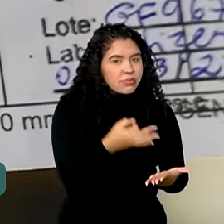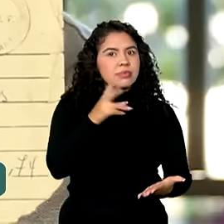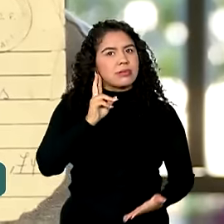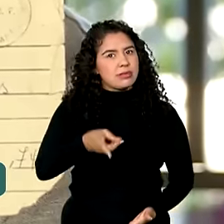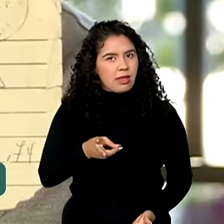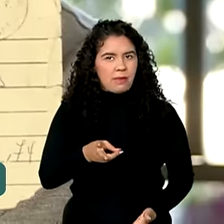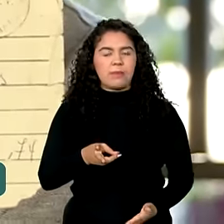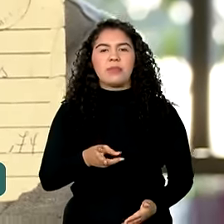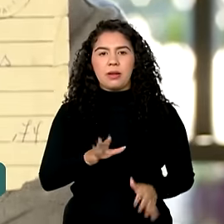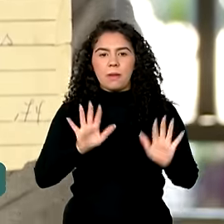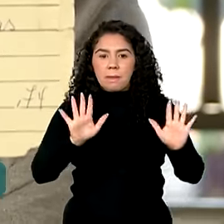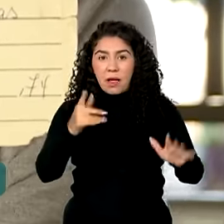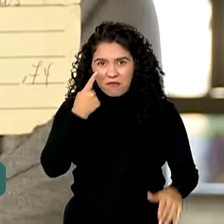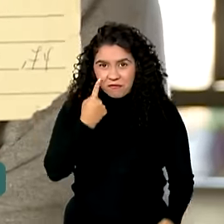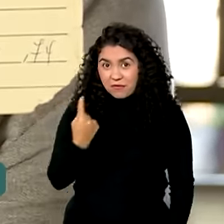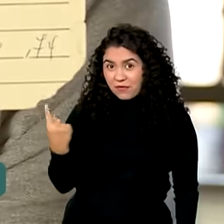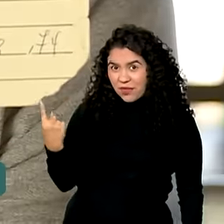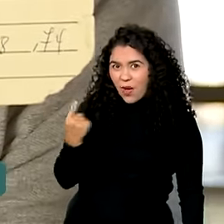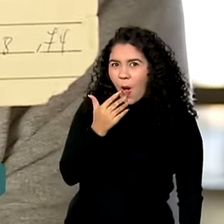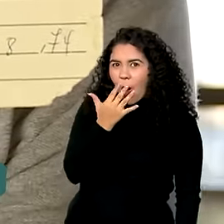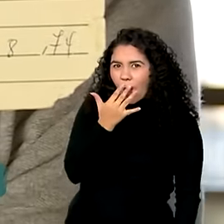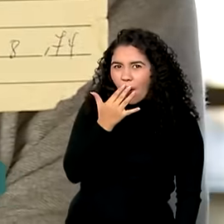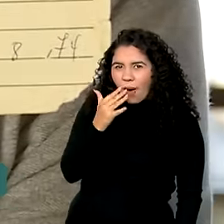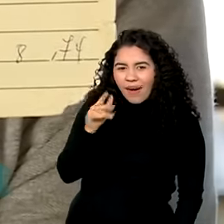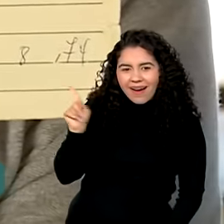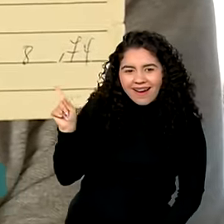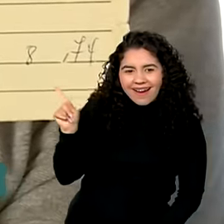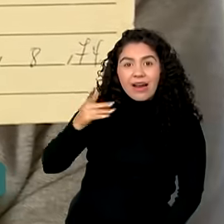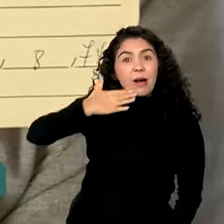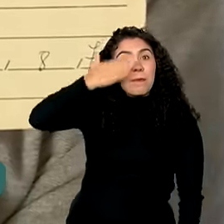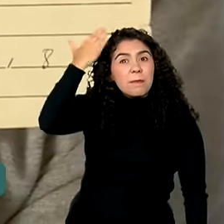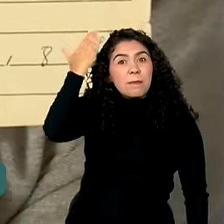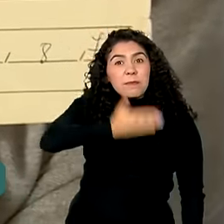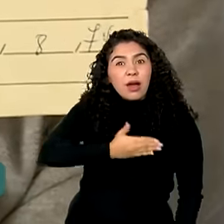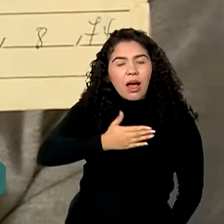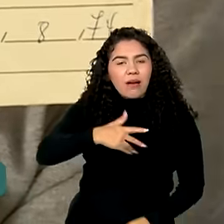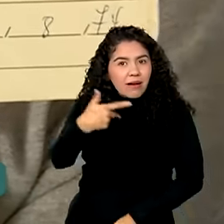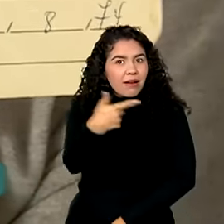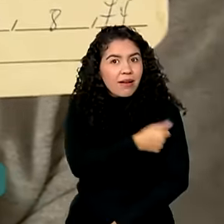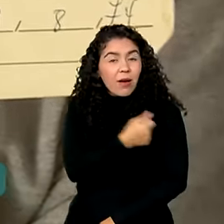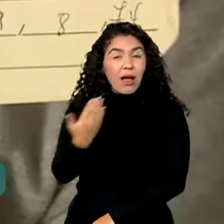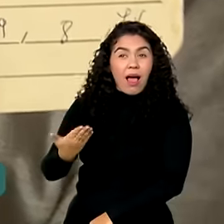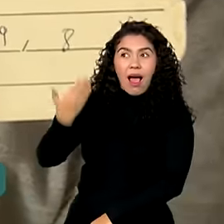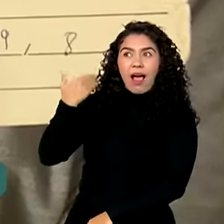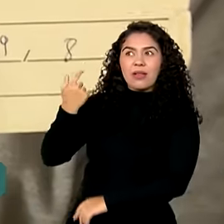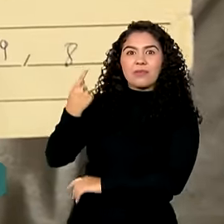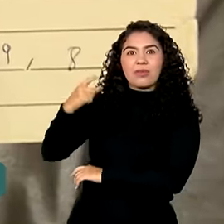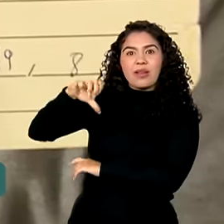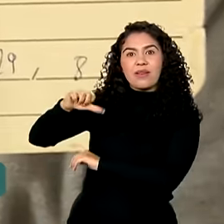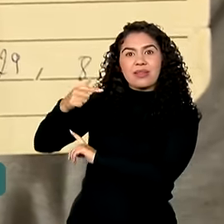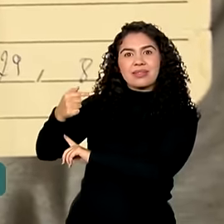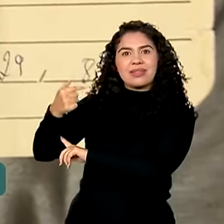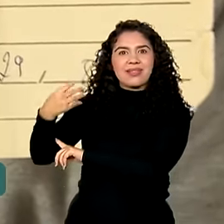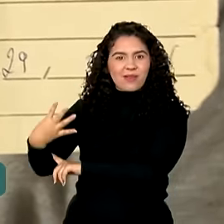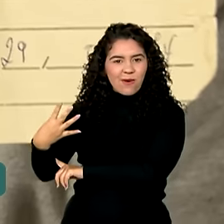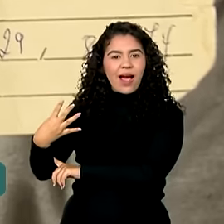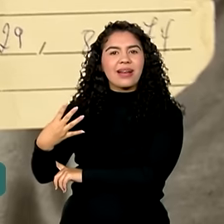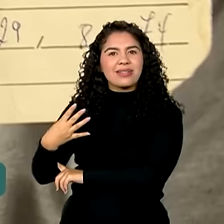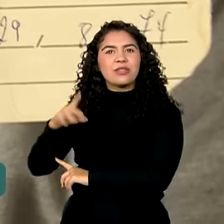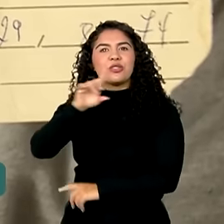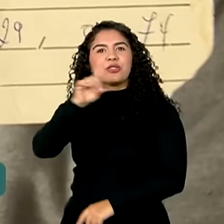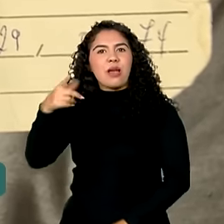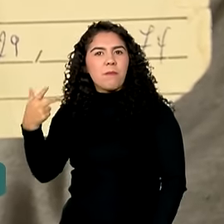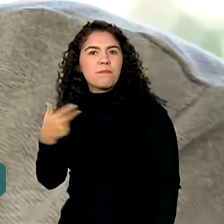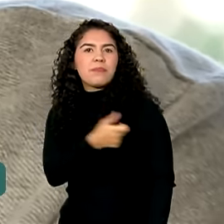de hoje. Está vendo esse papel amarelado? É um comprovante de 1974, data que ele tomou a